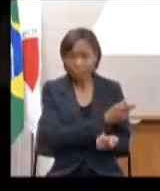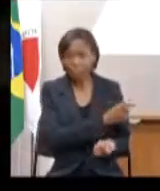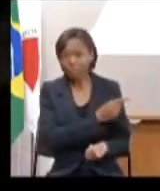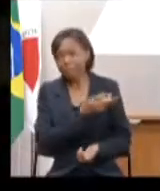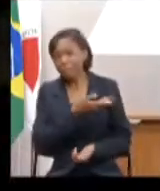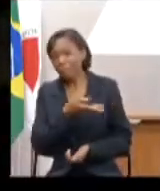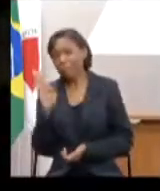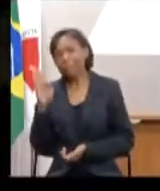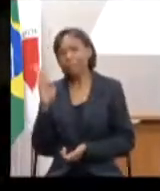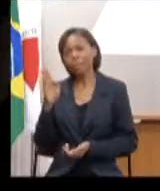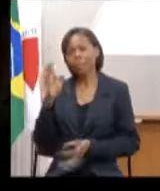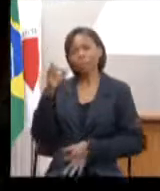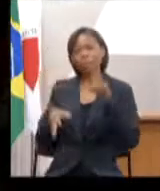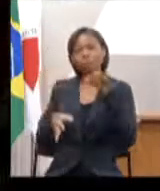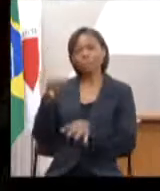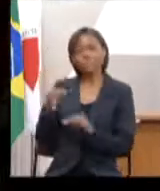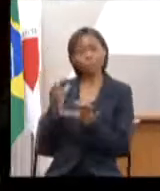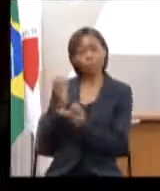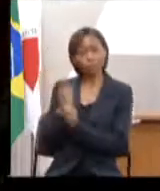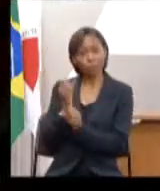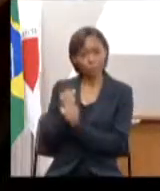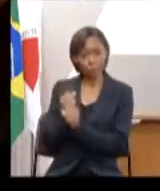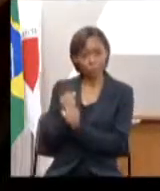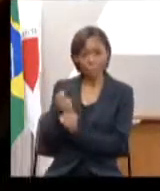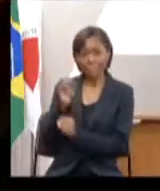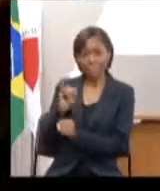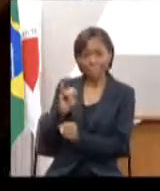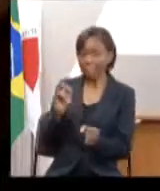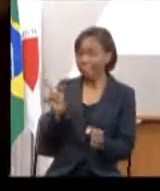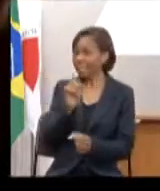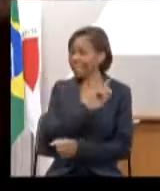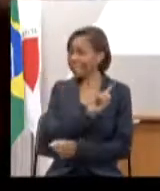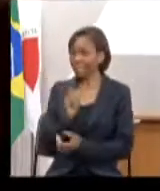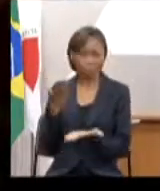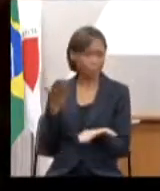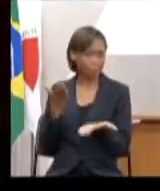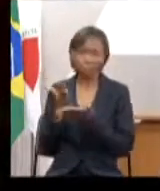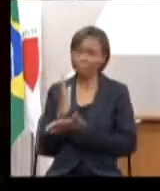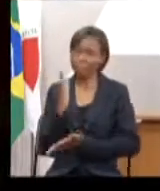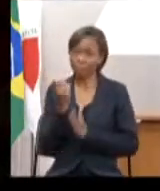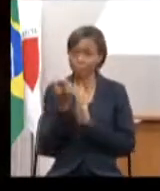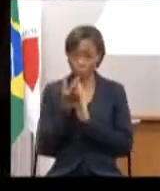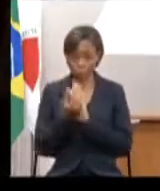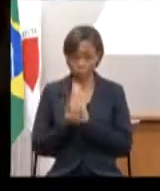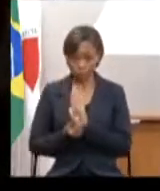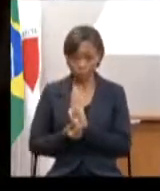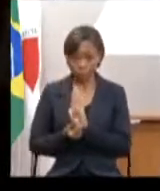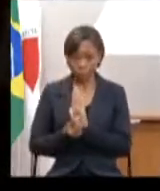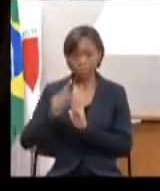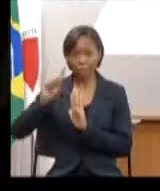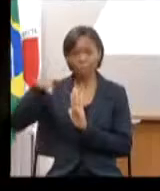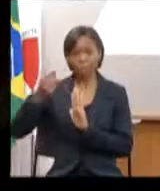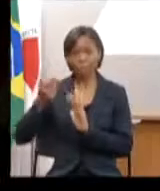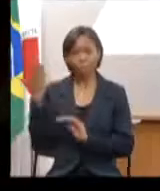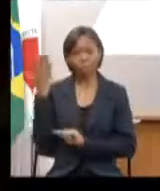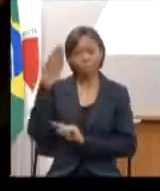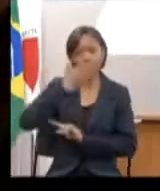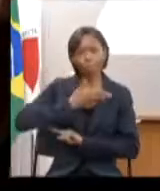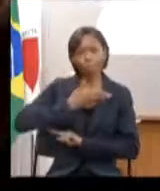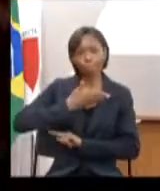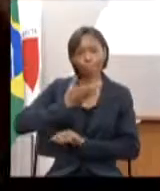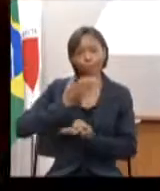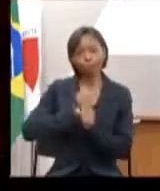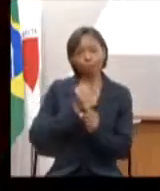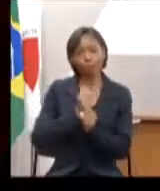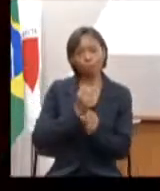aprovar o orçamento na sua prestação de contas, na sua forma